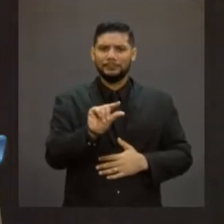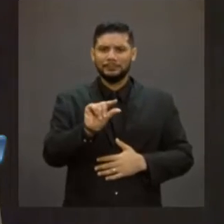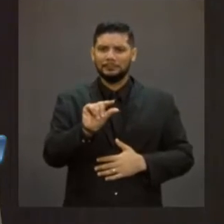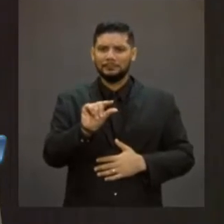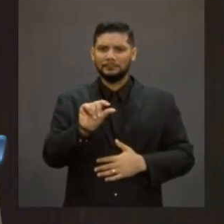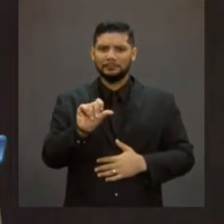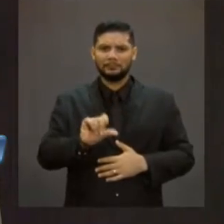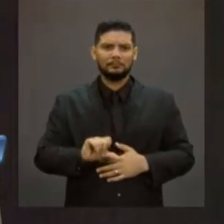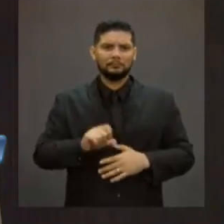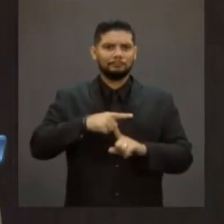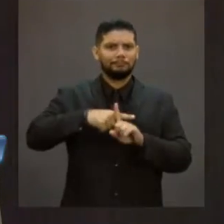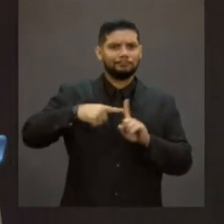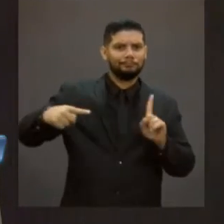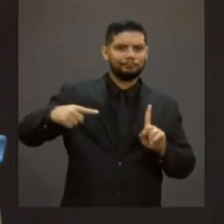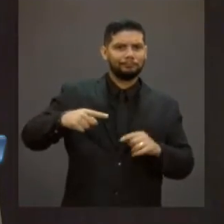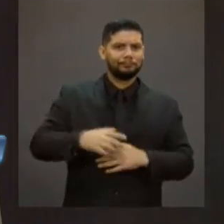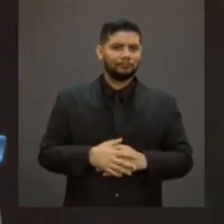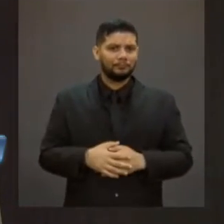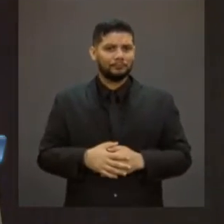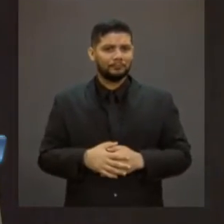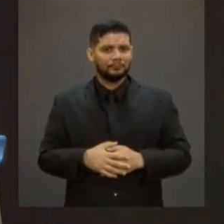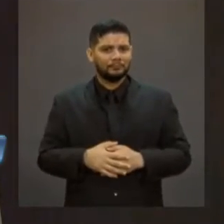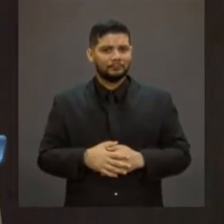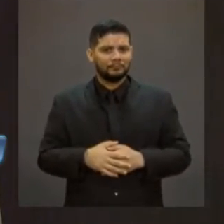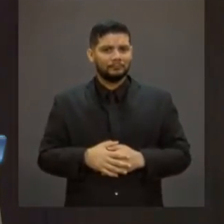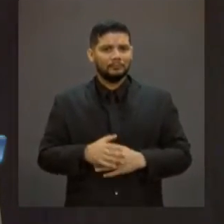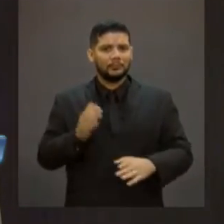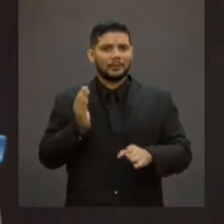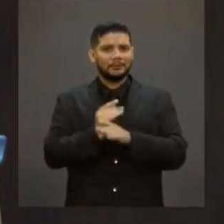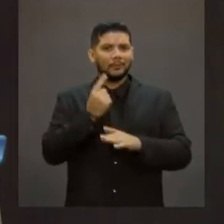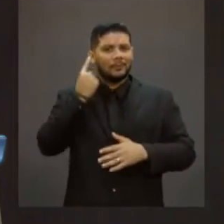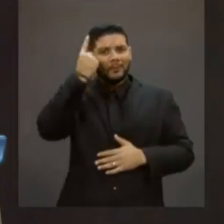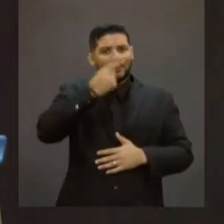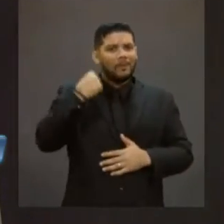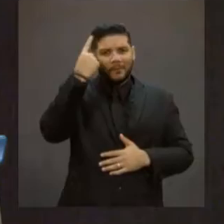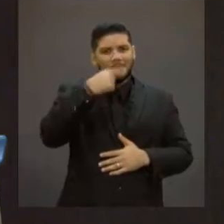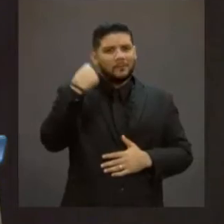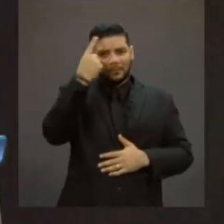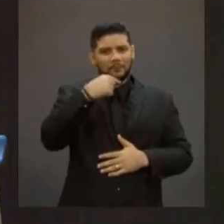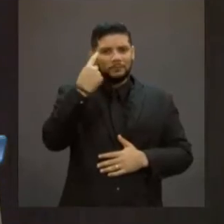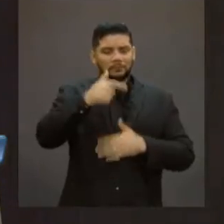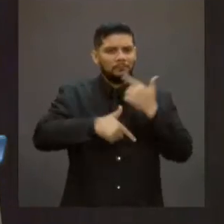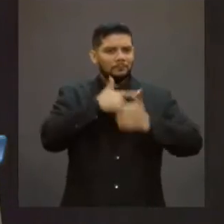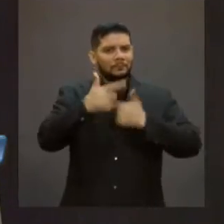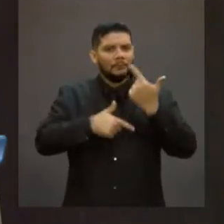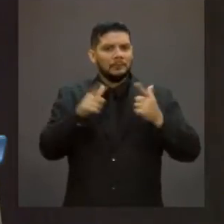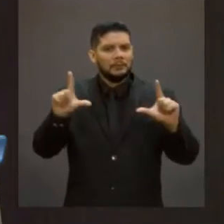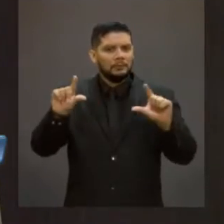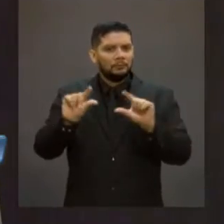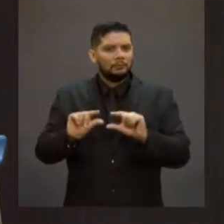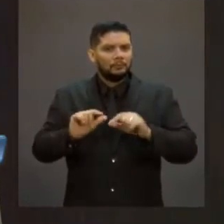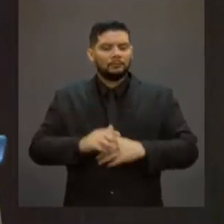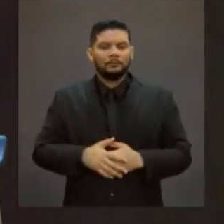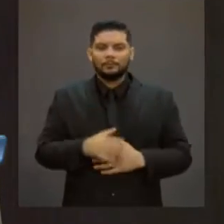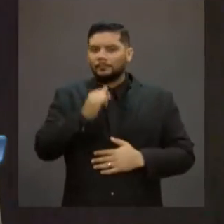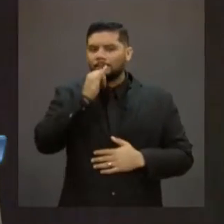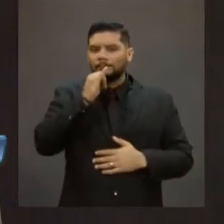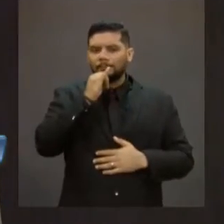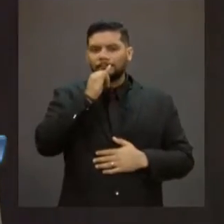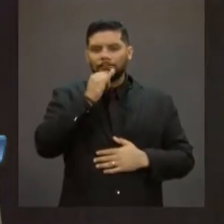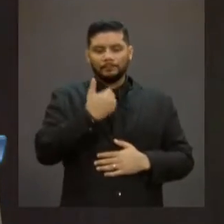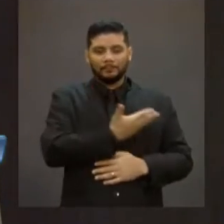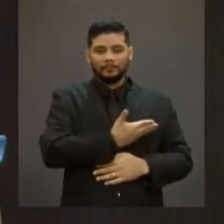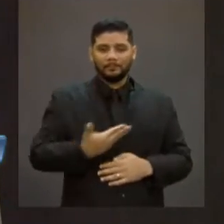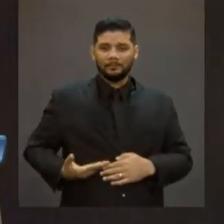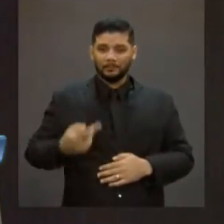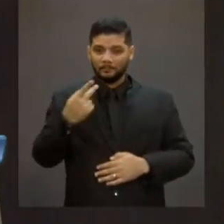pagamento de menos de um salário mínimo em razão do número de horas trabalhadas. Pegue-se, por exemplo, o Estado